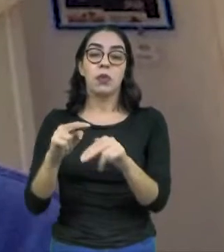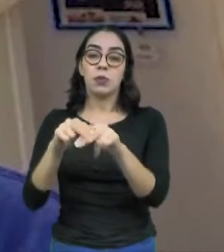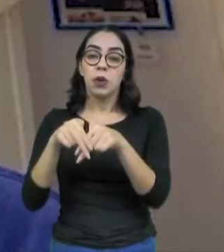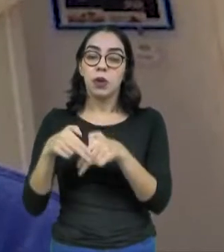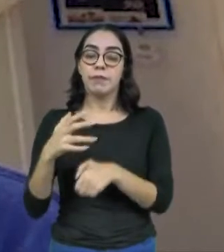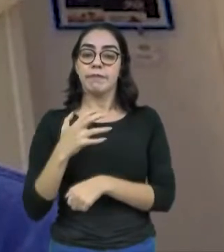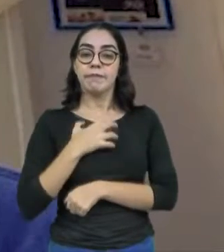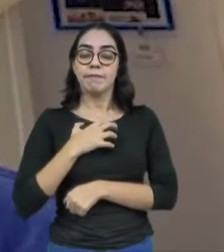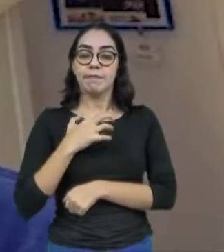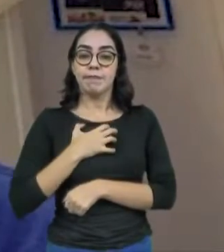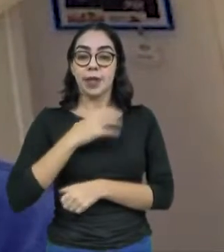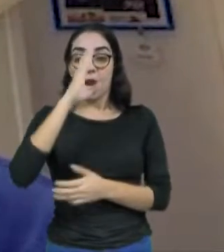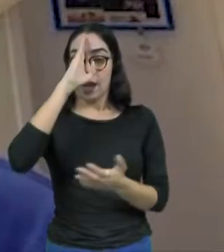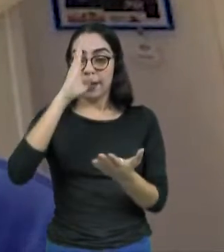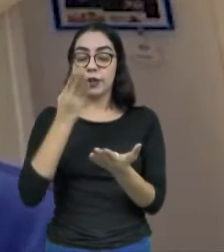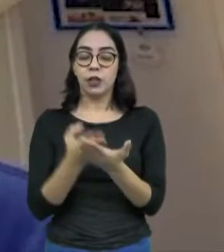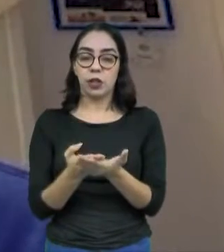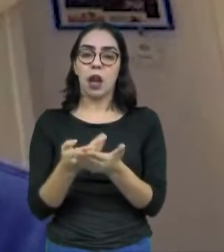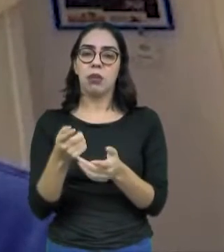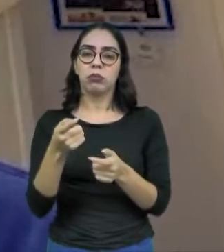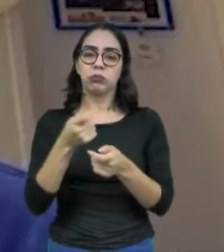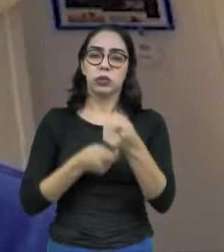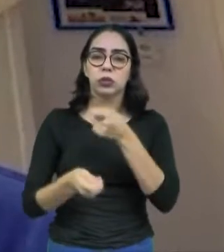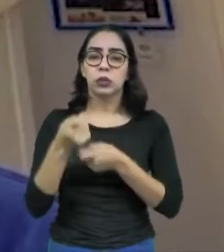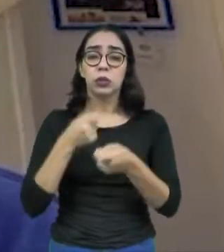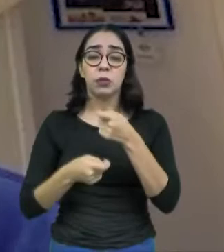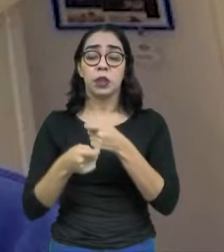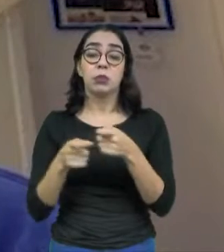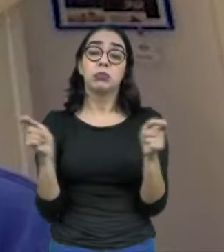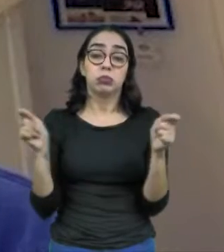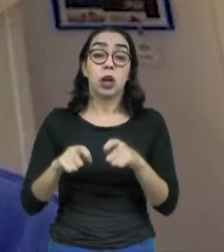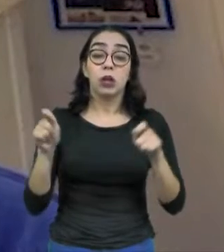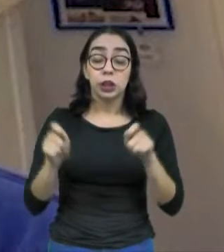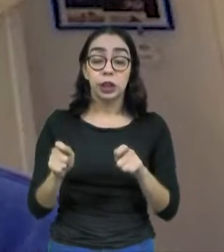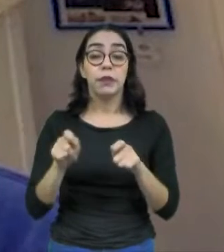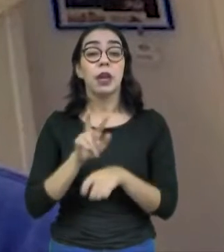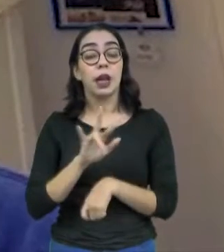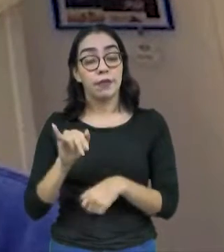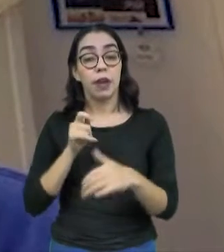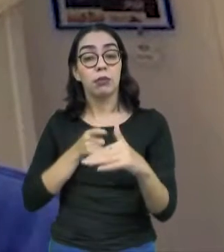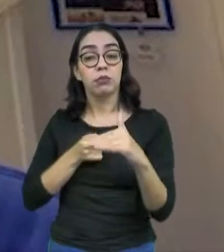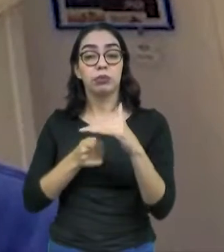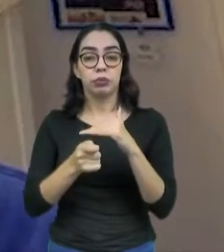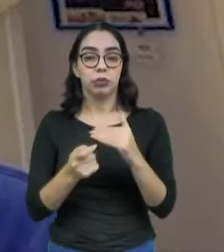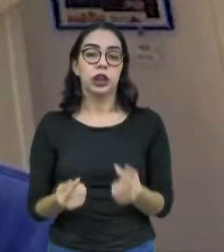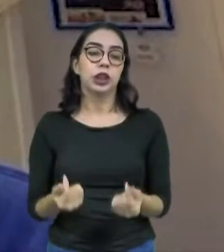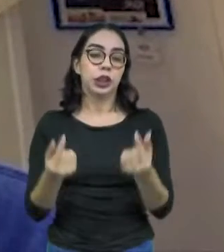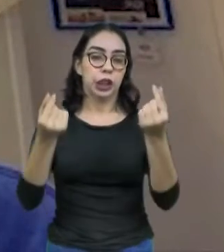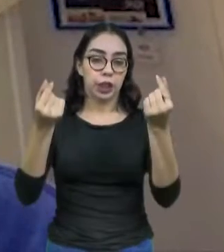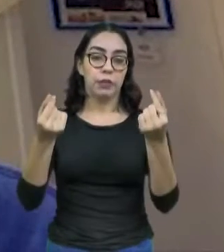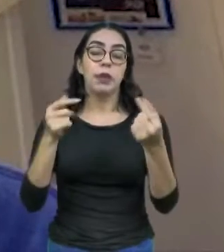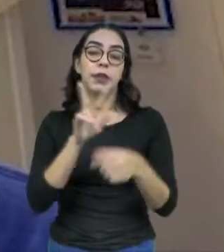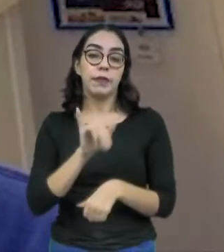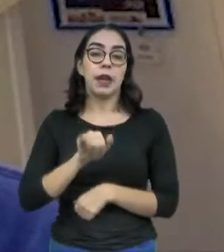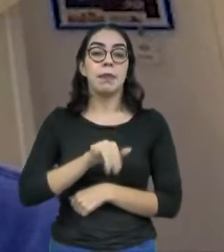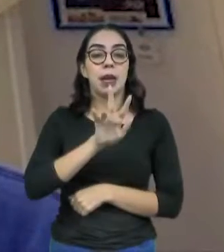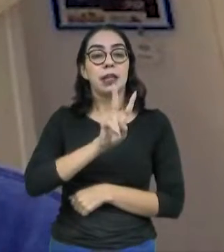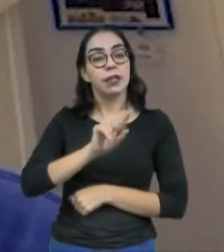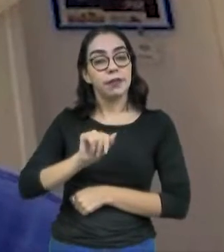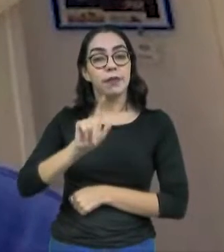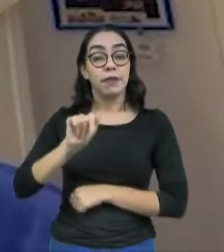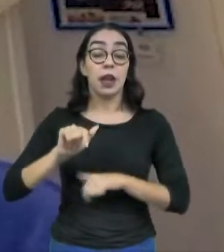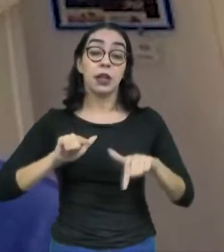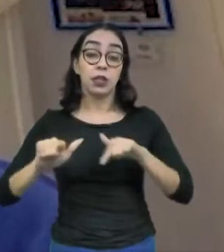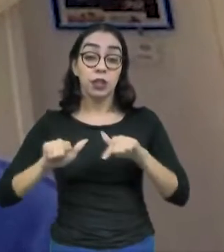acreditar nesse ambiente econômico e fazer os investimentos. E esses investimentos, notadamente, representam mais emprego, mais pessoas com carteira